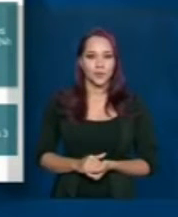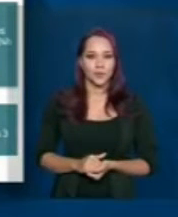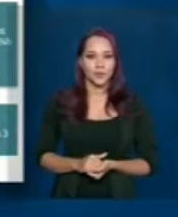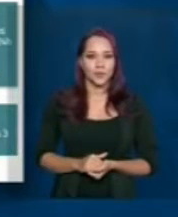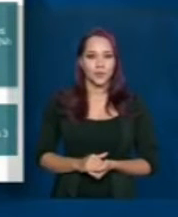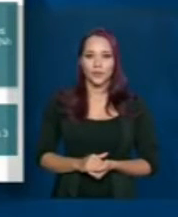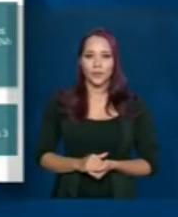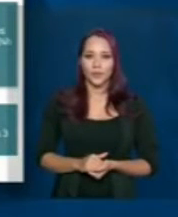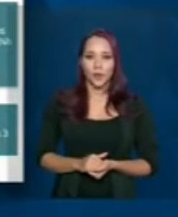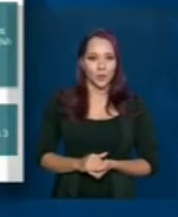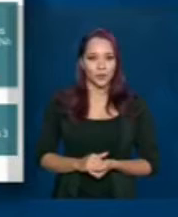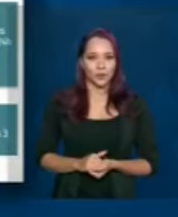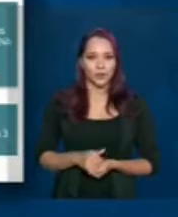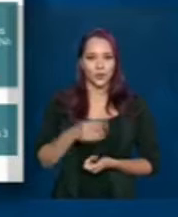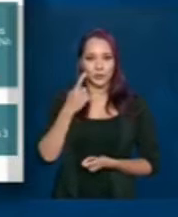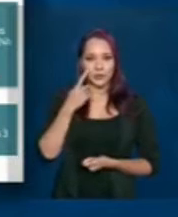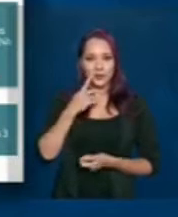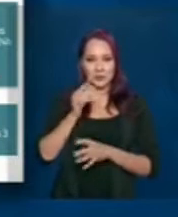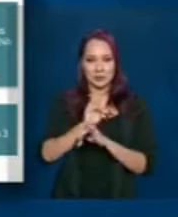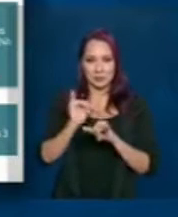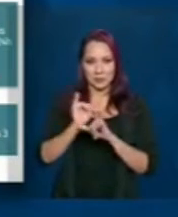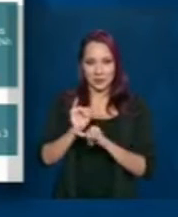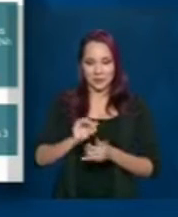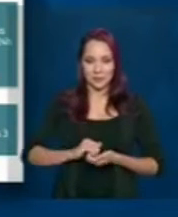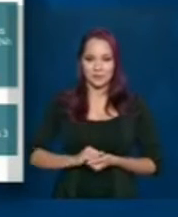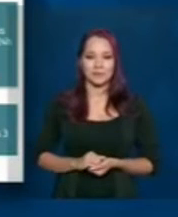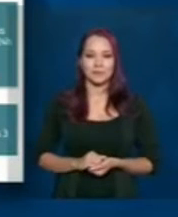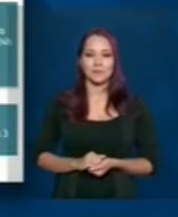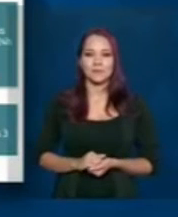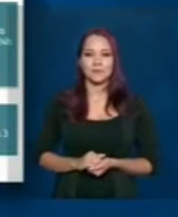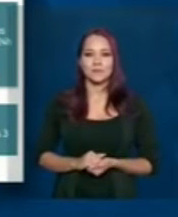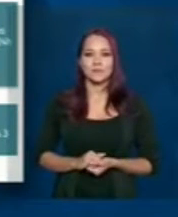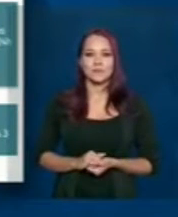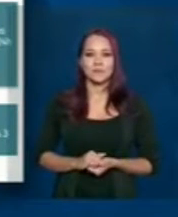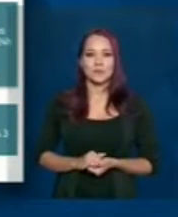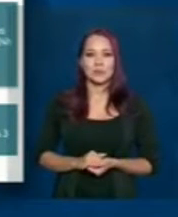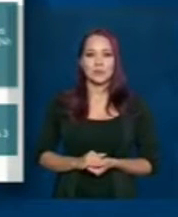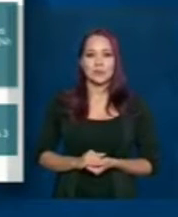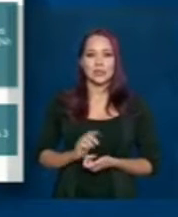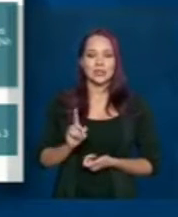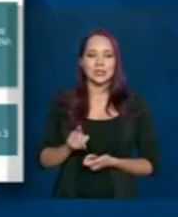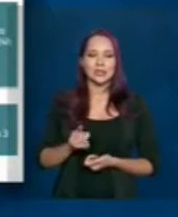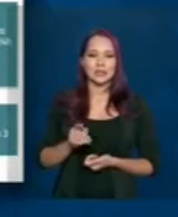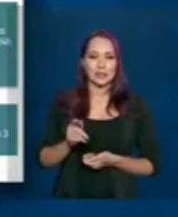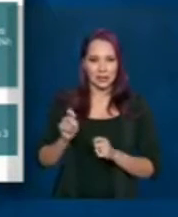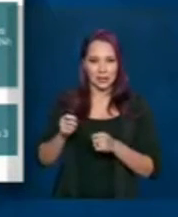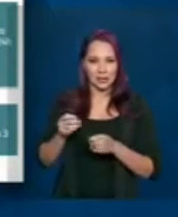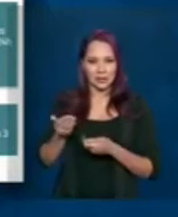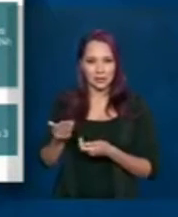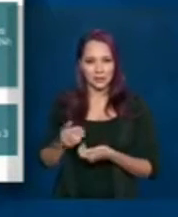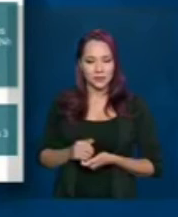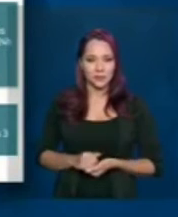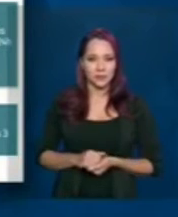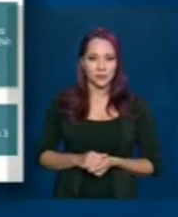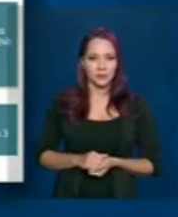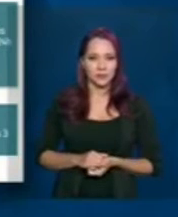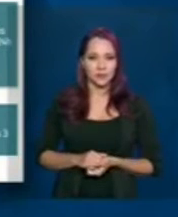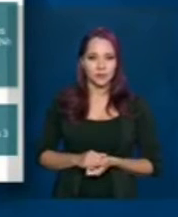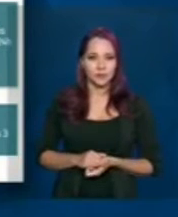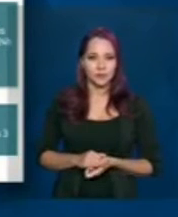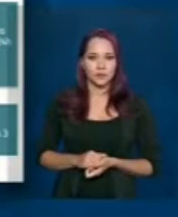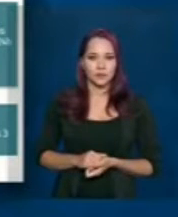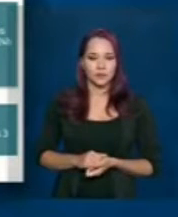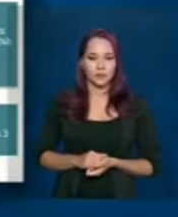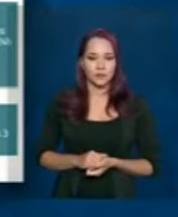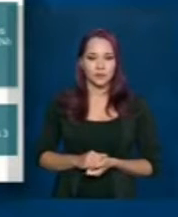não deixa eu usar aqui o dado é me permita aqui fica melhor